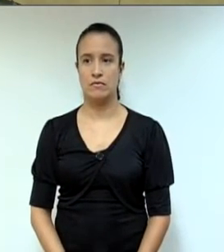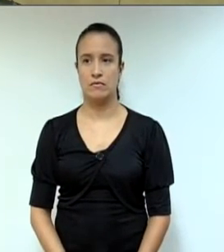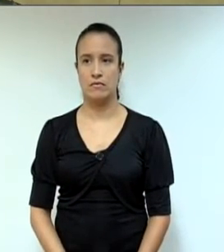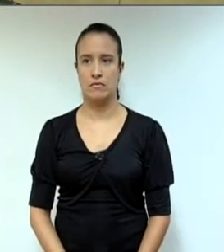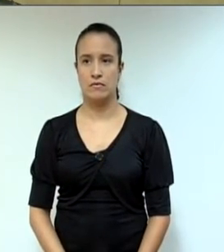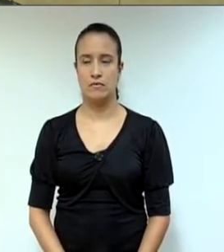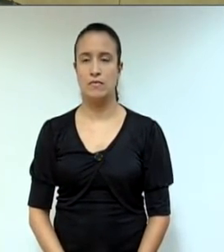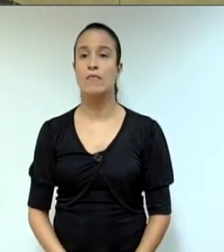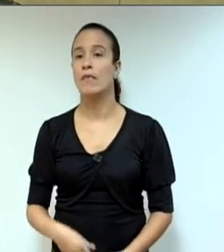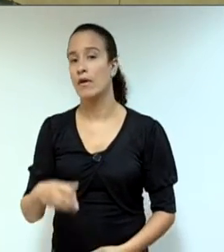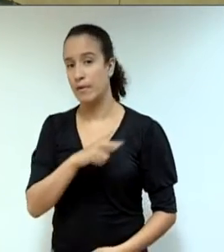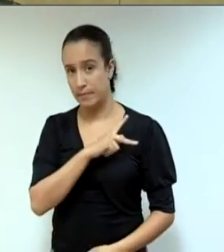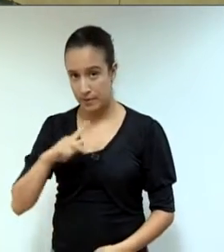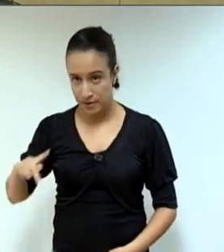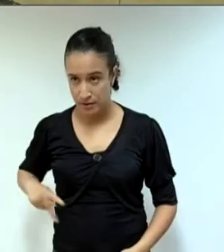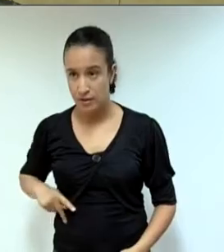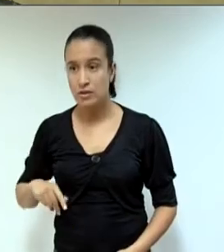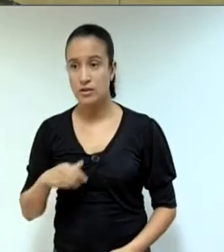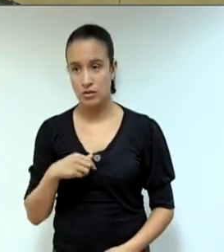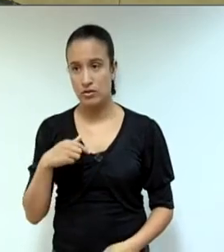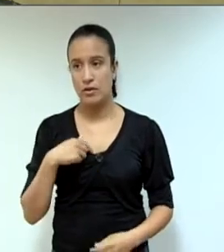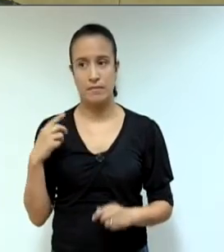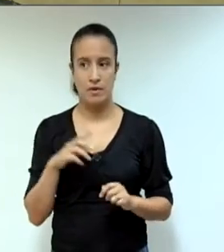Sr. Presidente, voto pela abstenção.